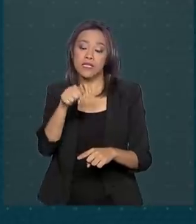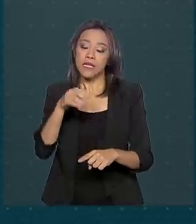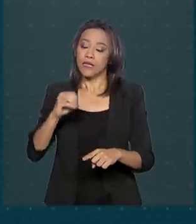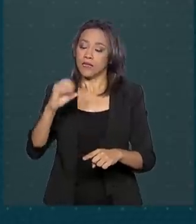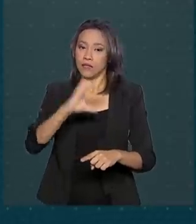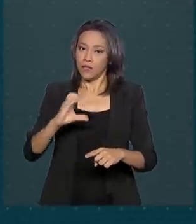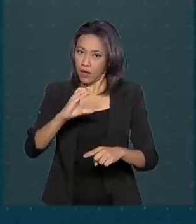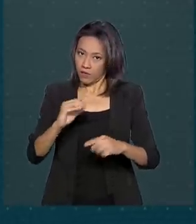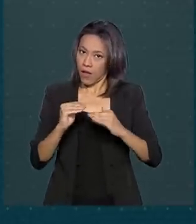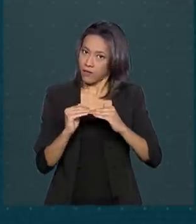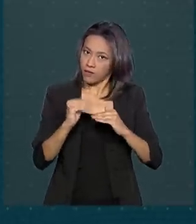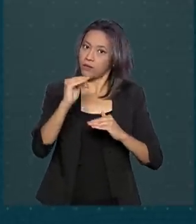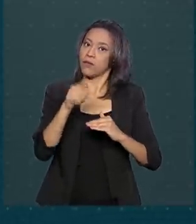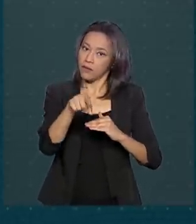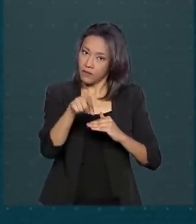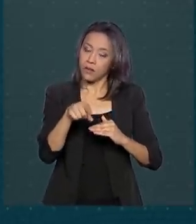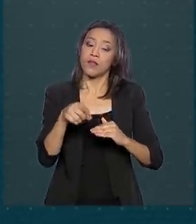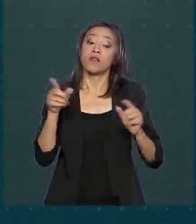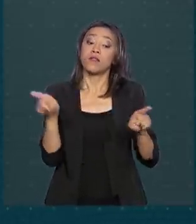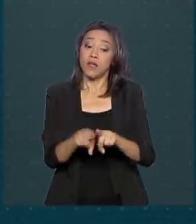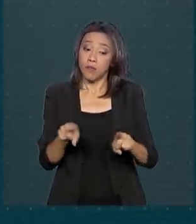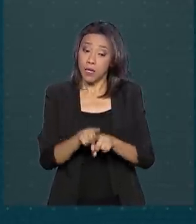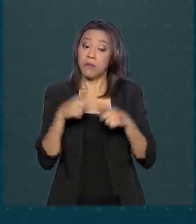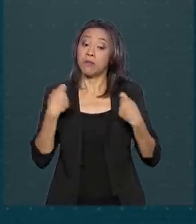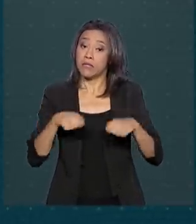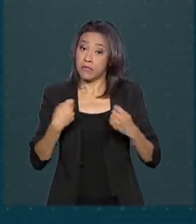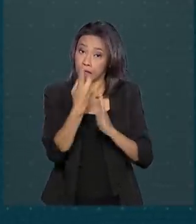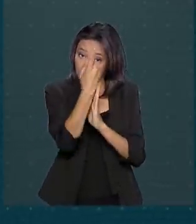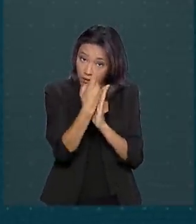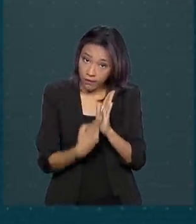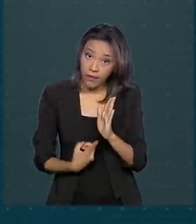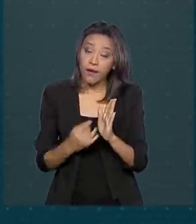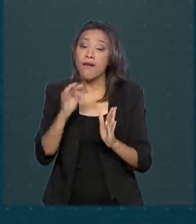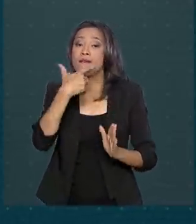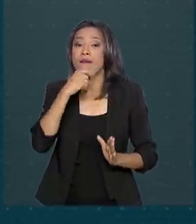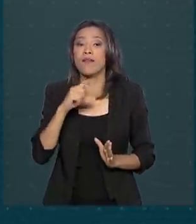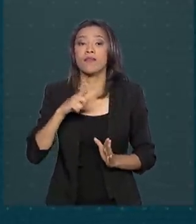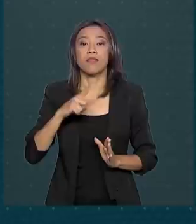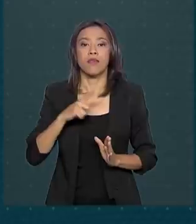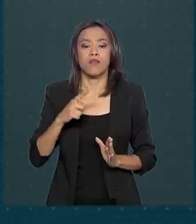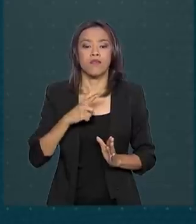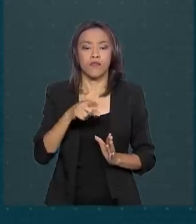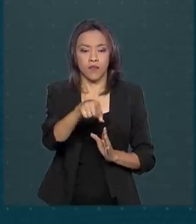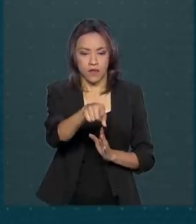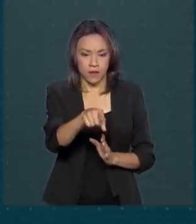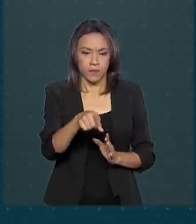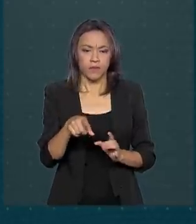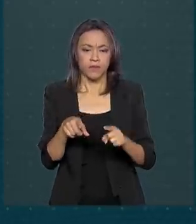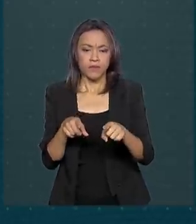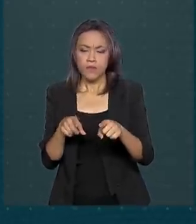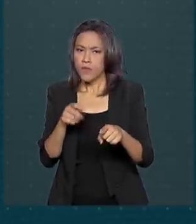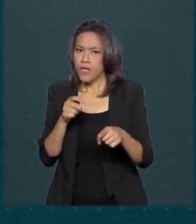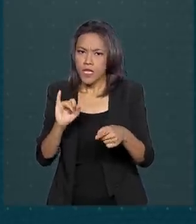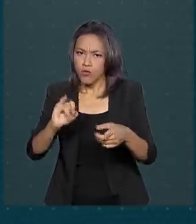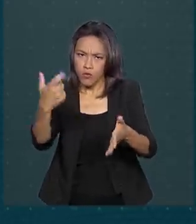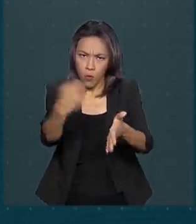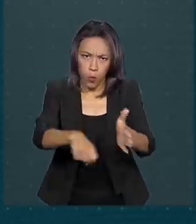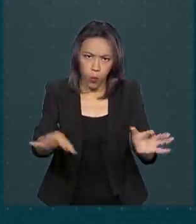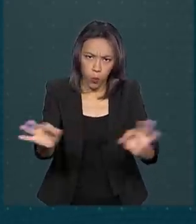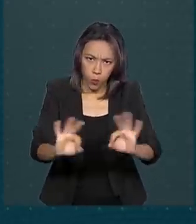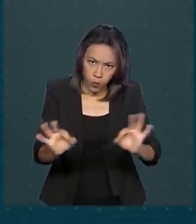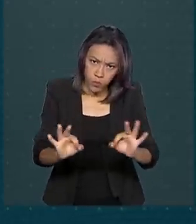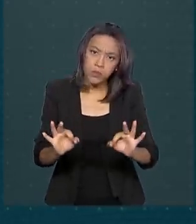Também precisa acertar as contas com o Leão quem teve rendimentos isentos, não tributáveis ou